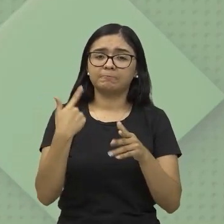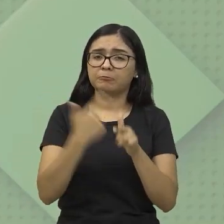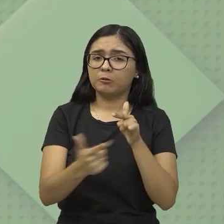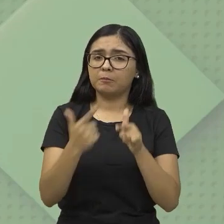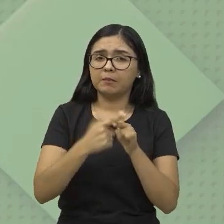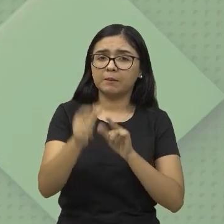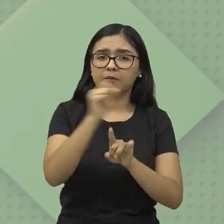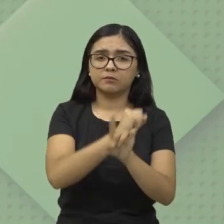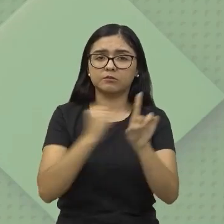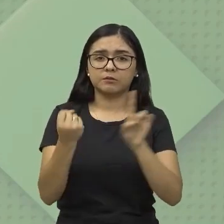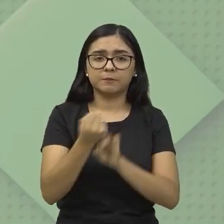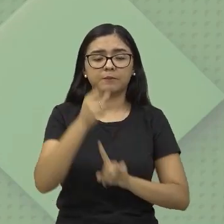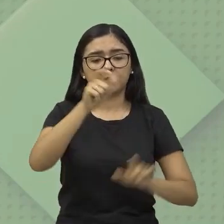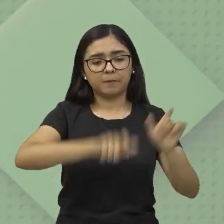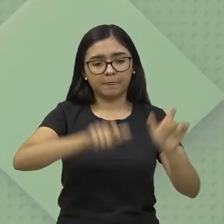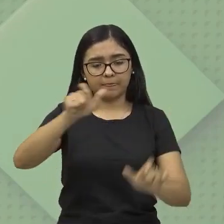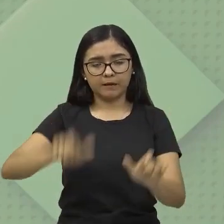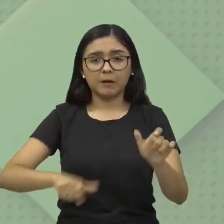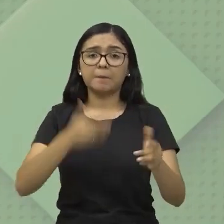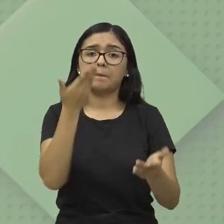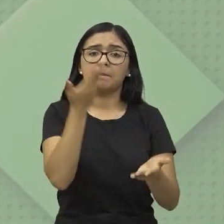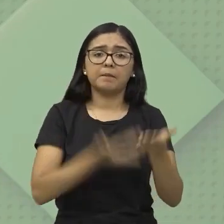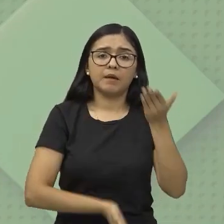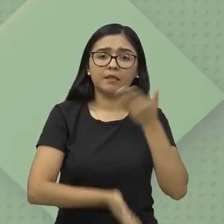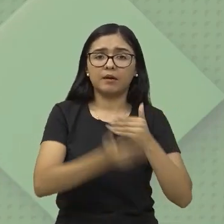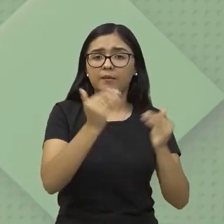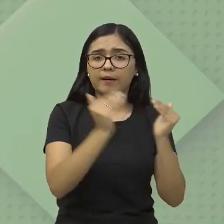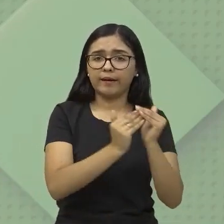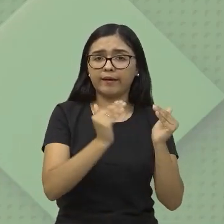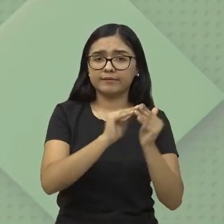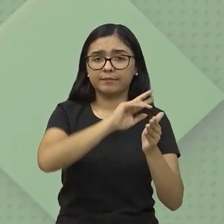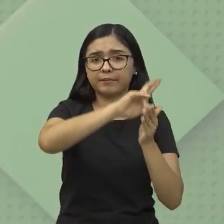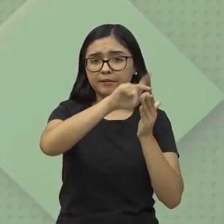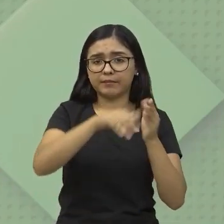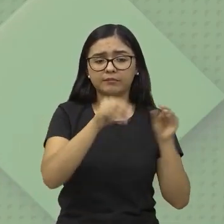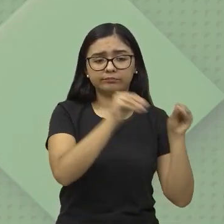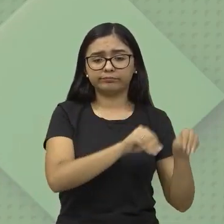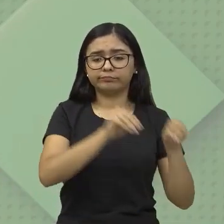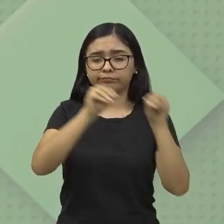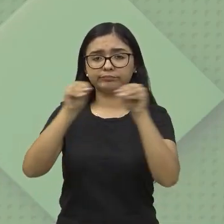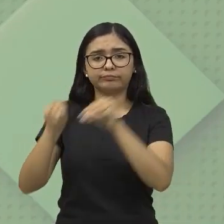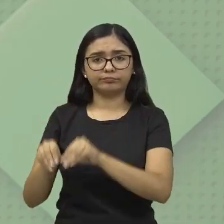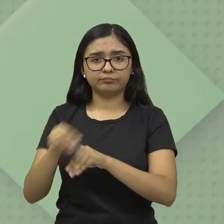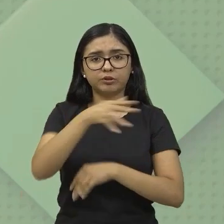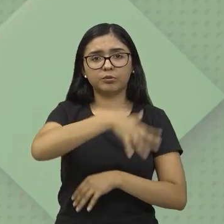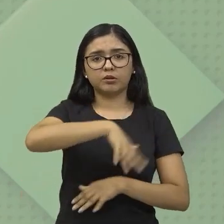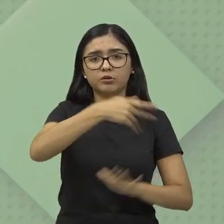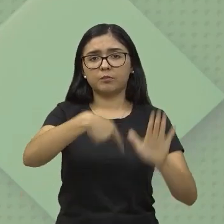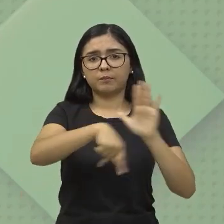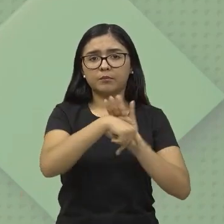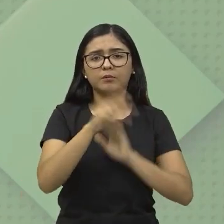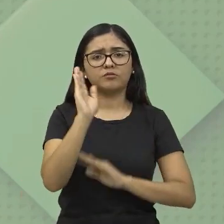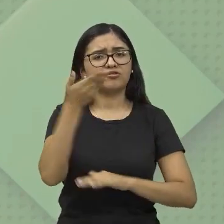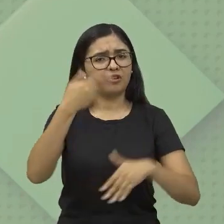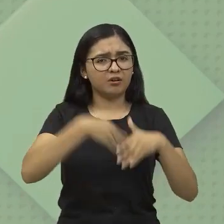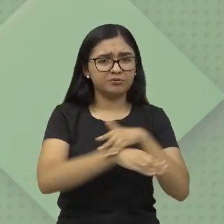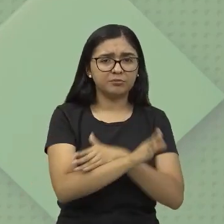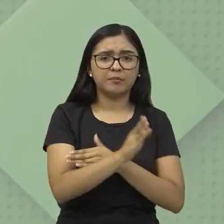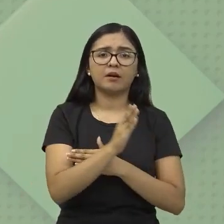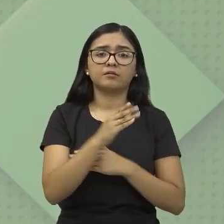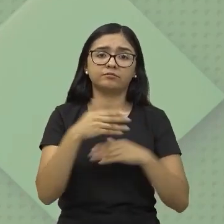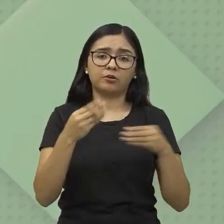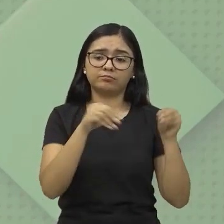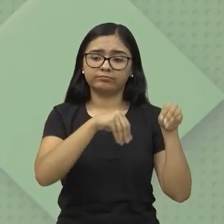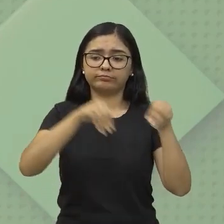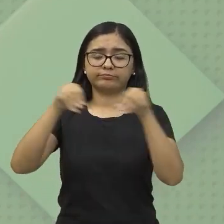para essas pessoas, né, que perderam suas moradias, saíram ali do seu contexto, né, onde estavam já inseridas e